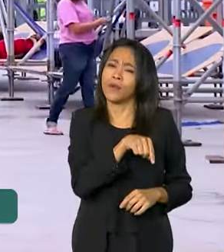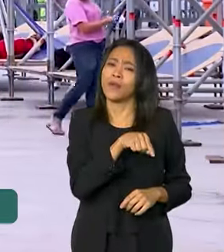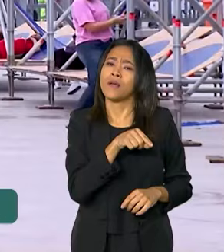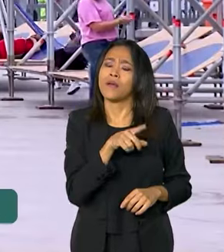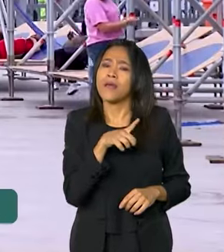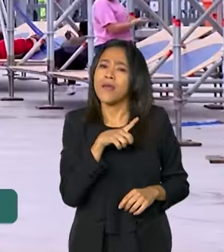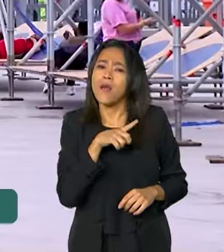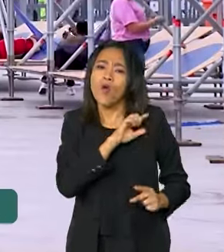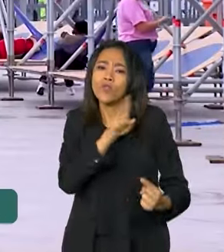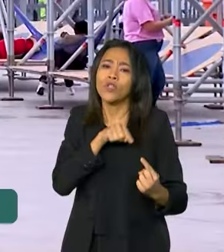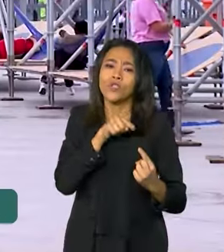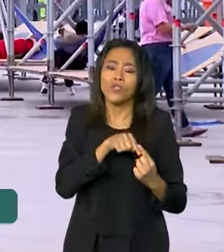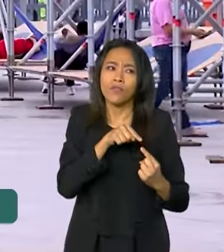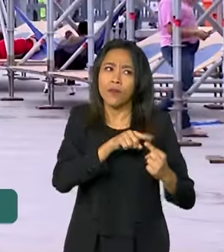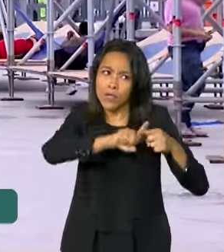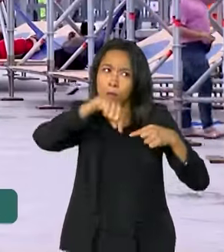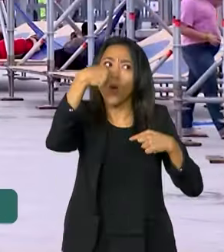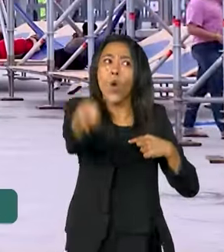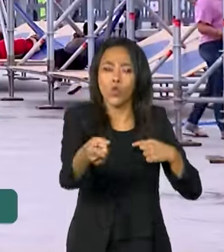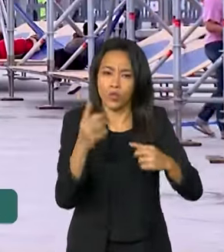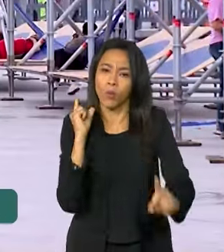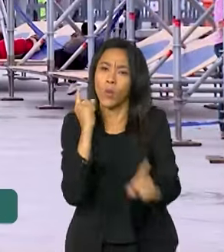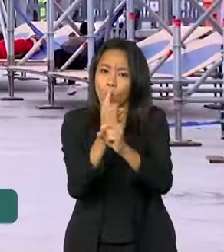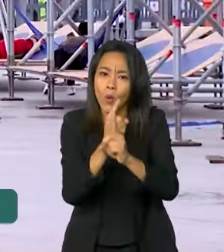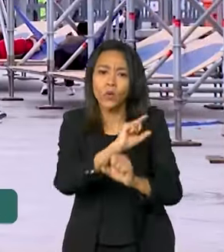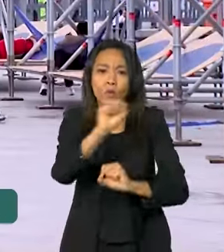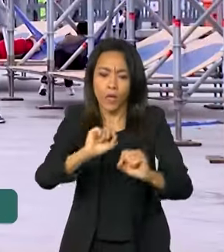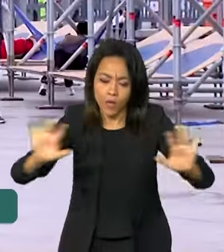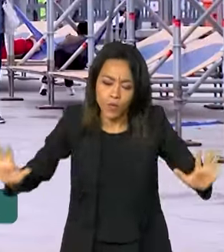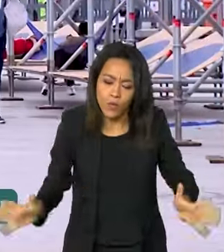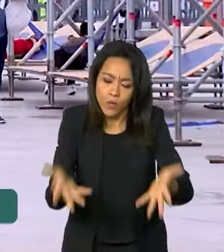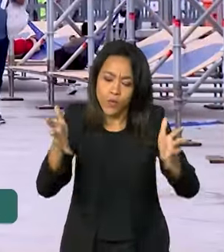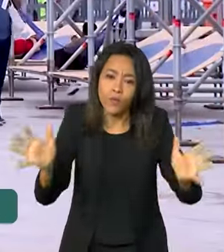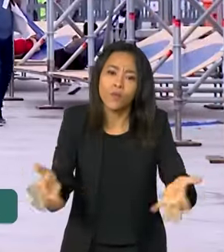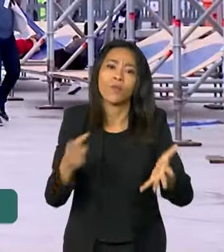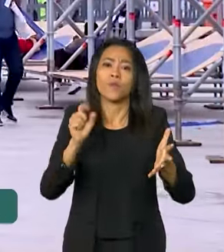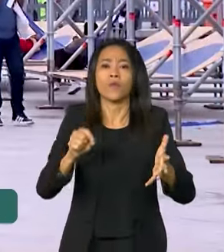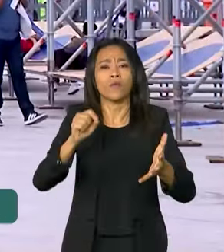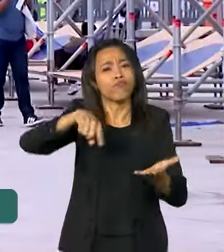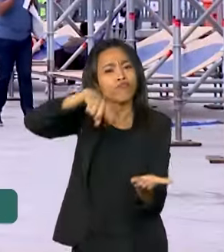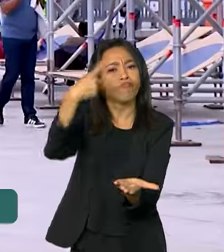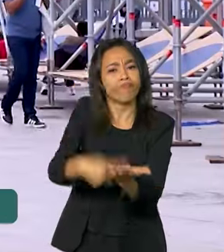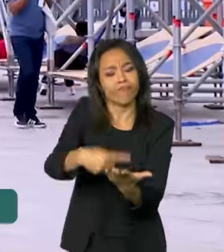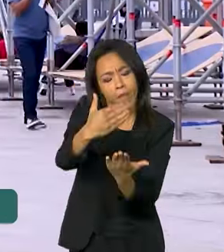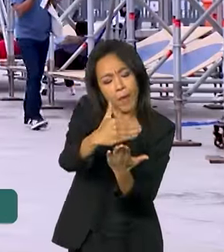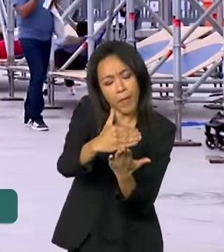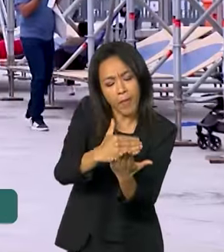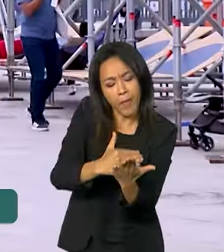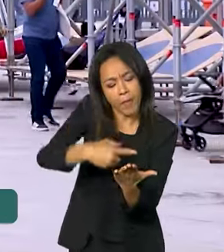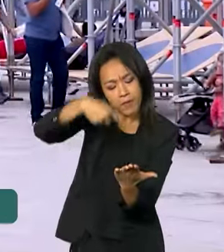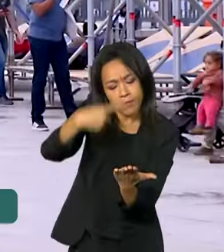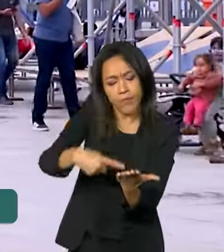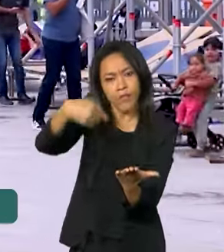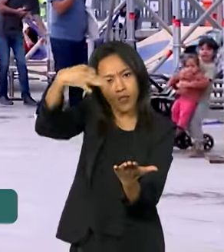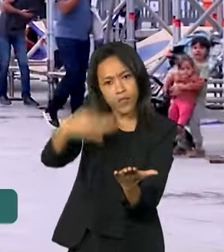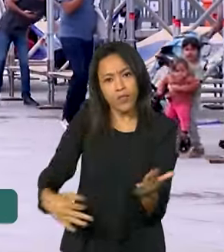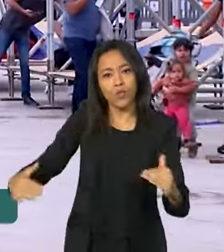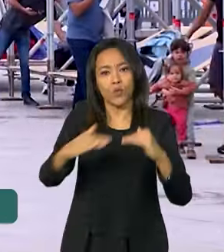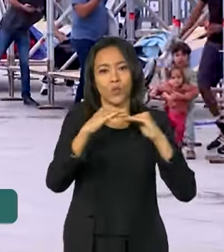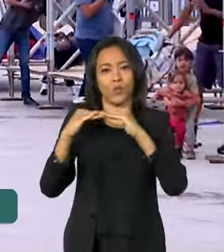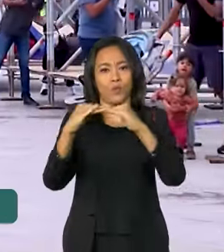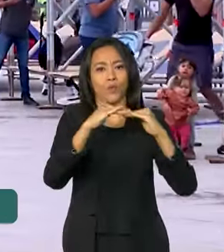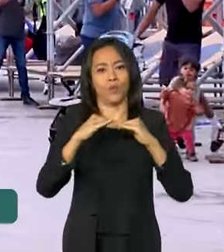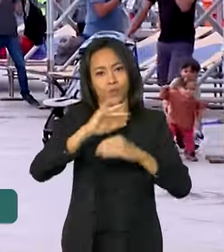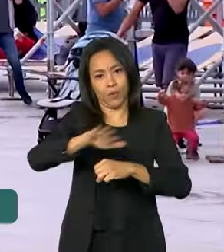evento, que também vai até o próximo sábado, é impulsionar soluções concretas para um futuro mais justo e sustentável.